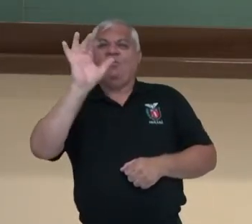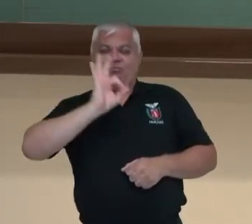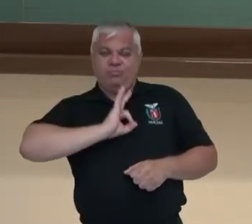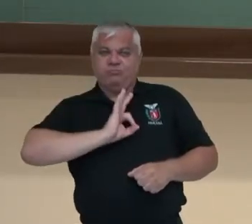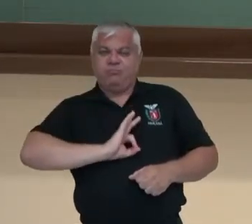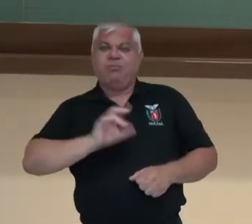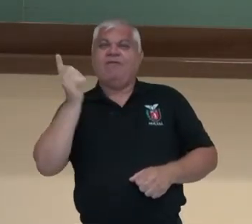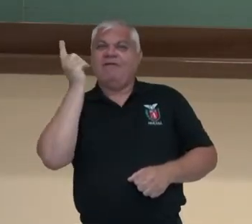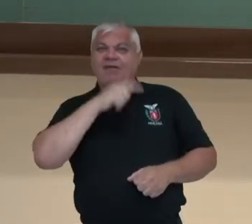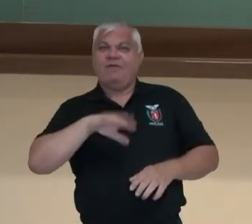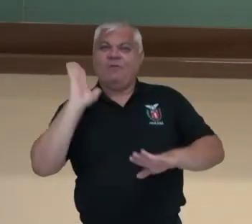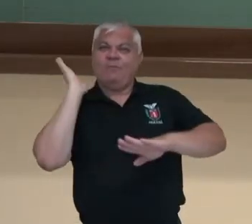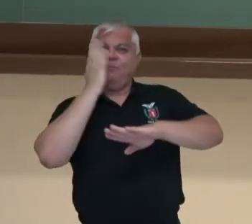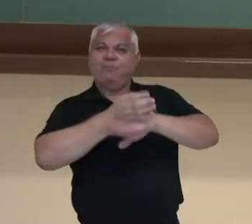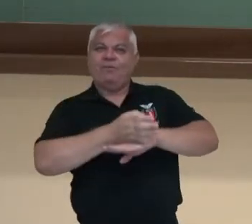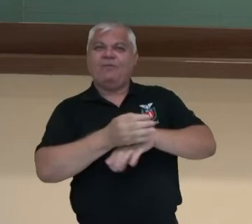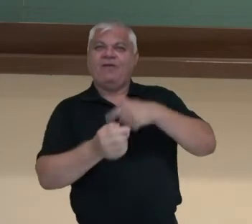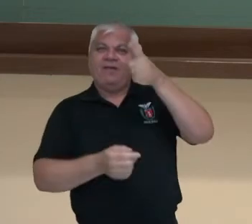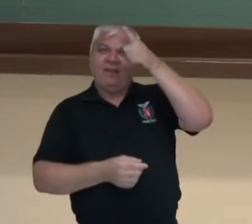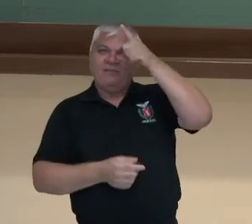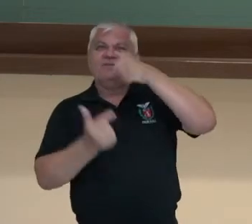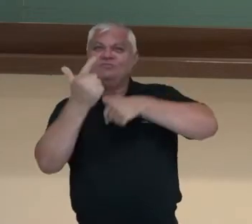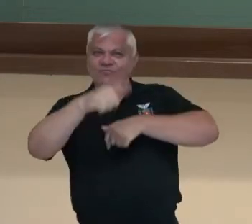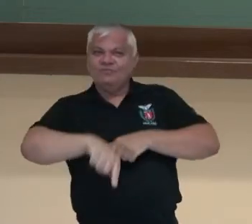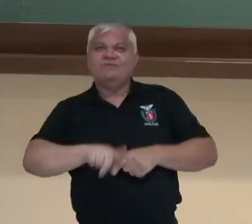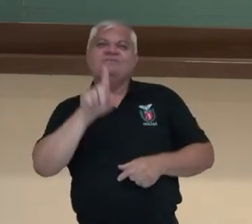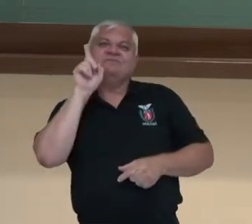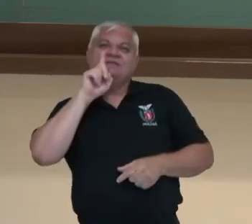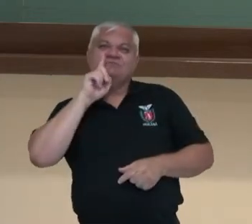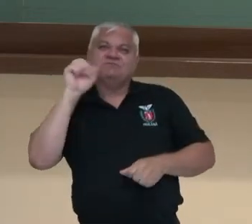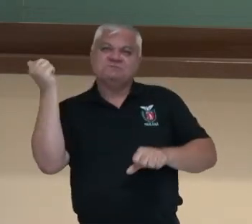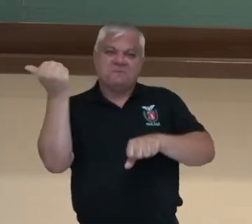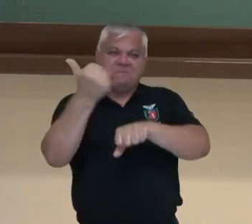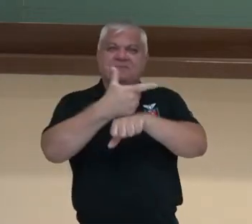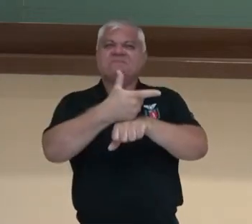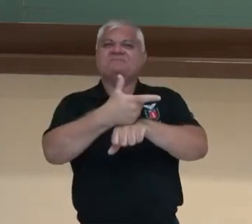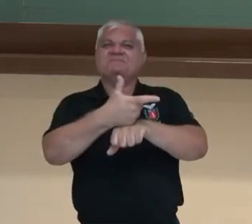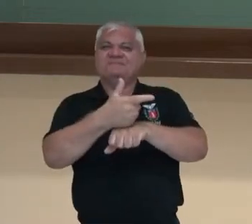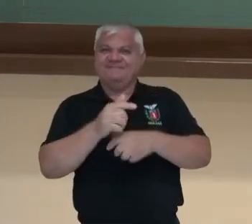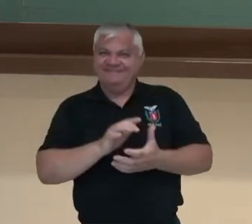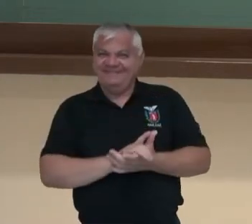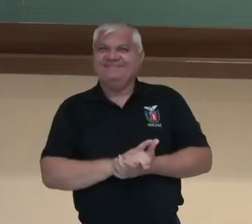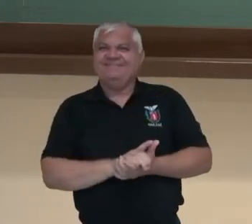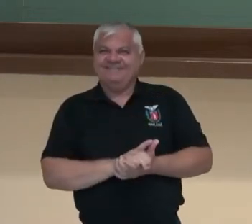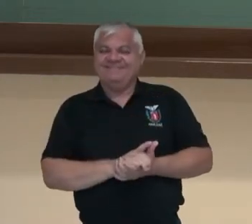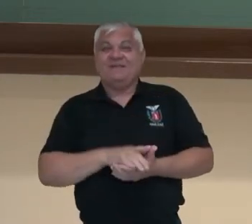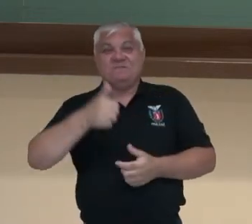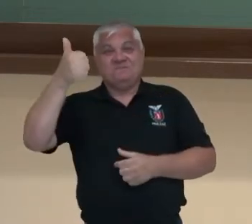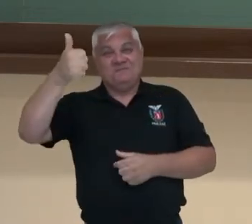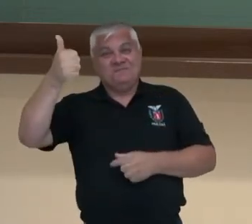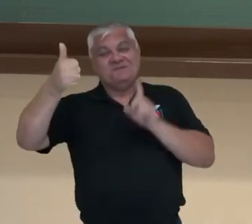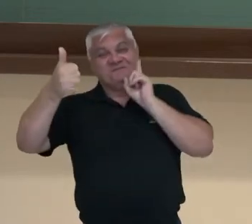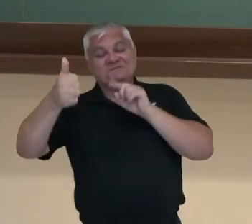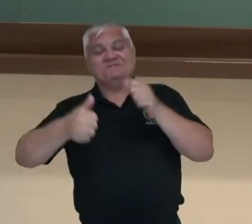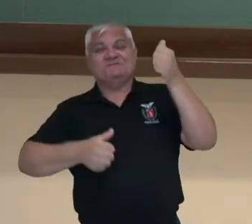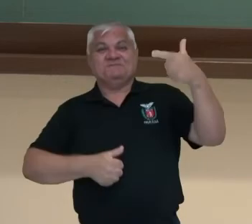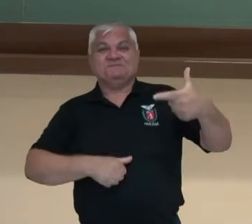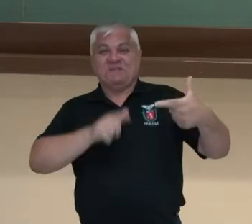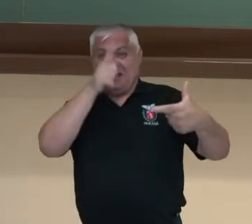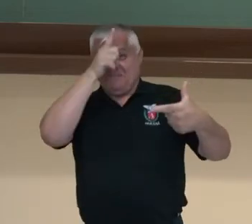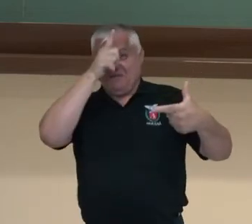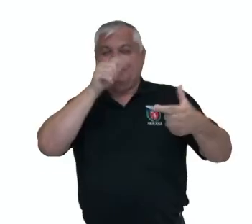a Alemanha, que ficou com 59 medalhas, Então, mostrando que, nesse momento, os Estados Unidos foram superior à Alemanha.